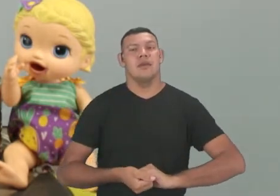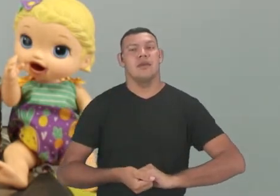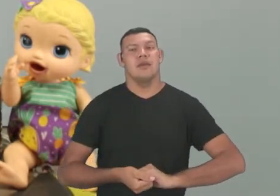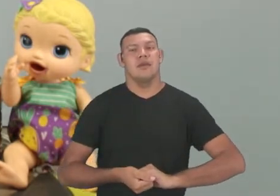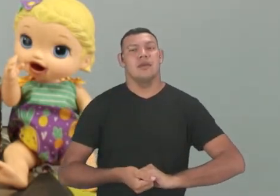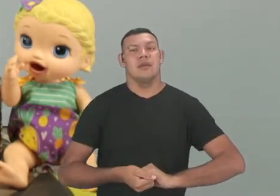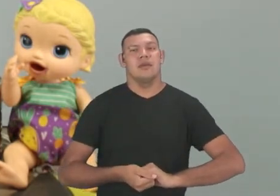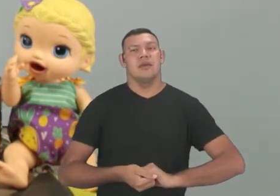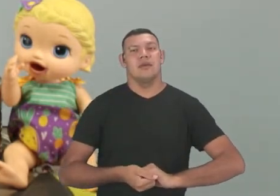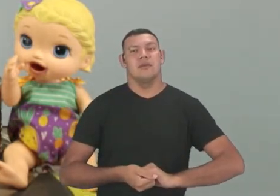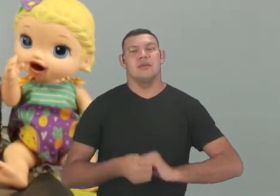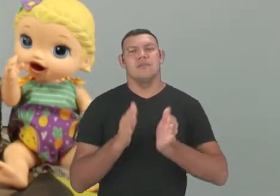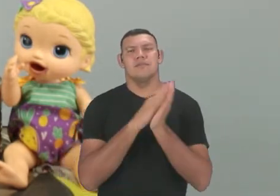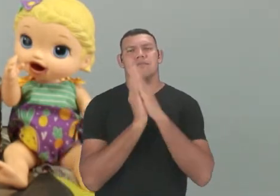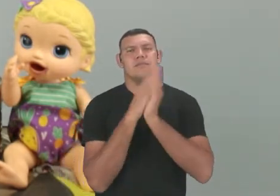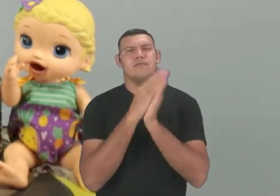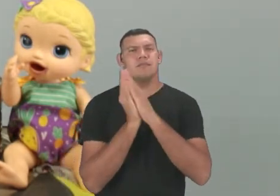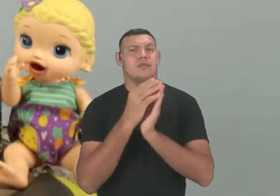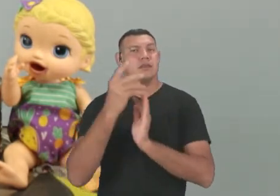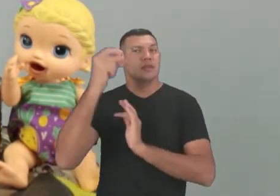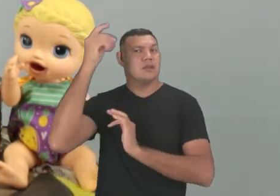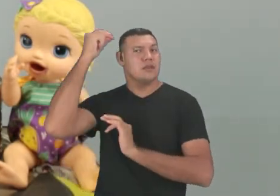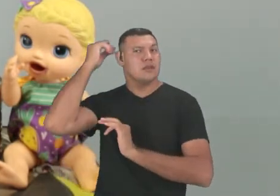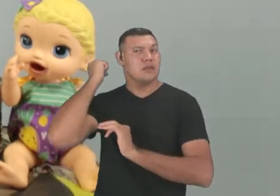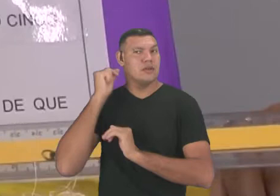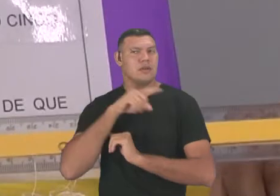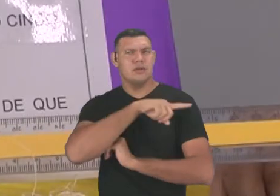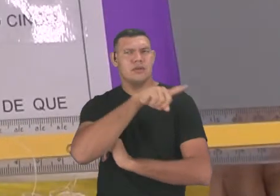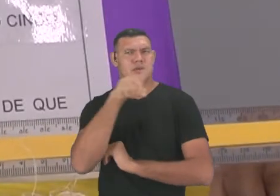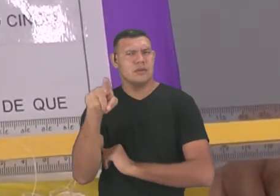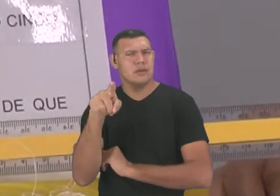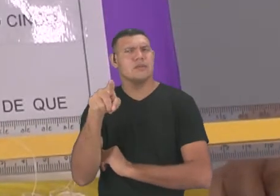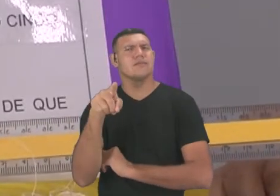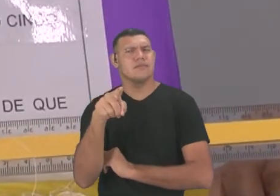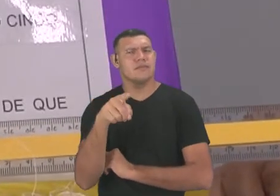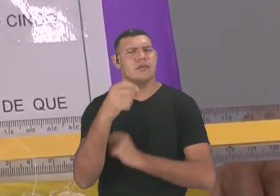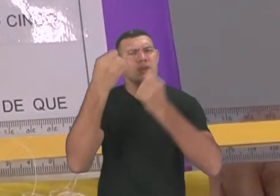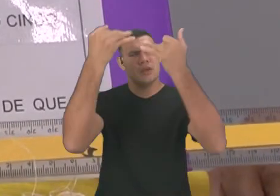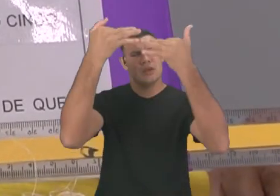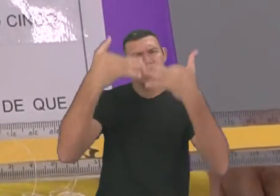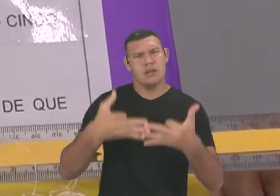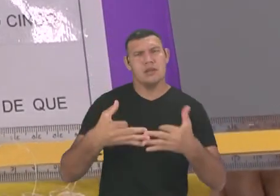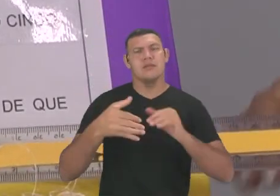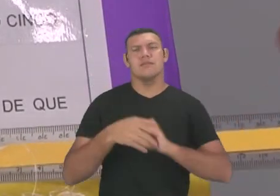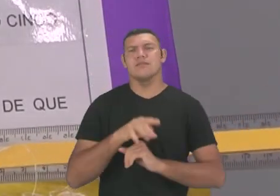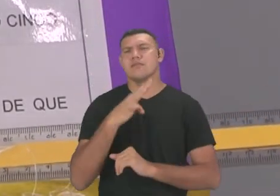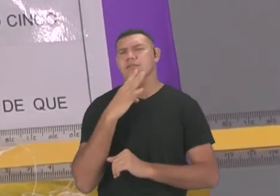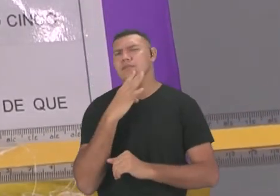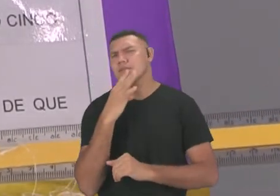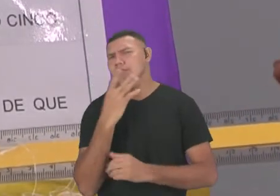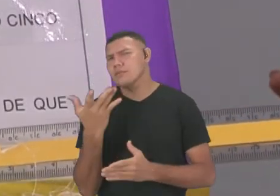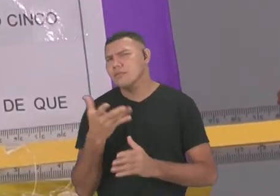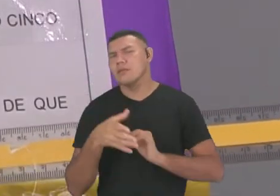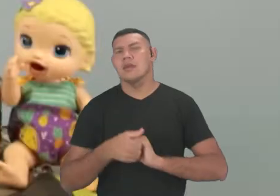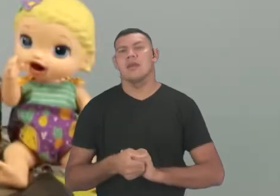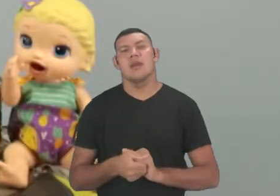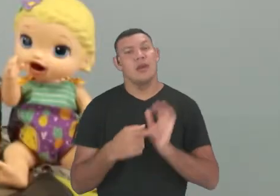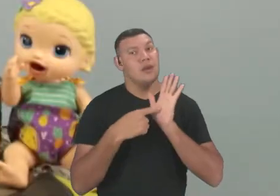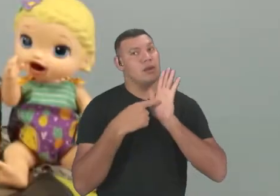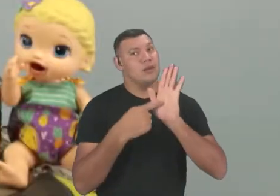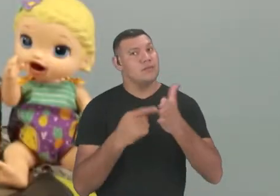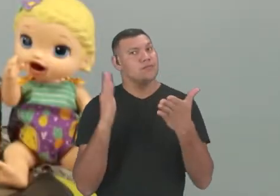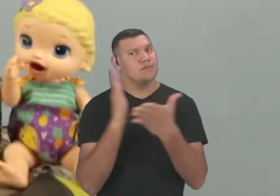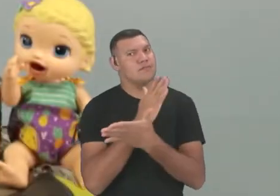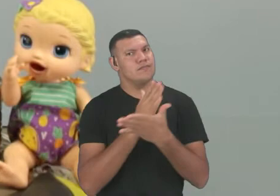Quais outros brinquedos do passado você poderia citar? Você conhece algum? Eu mostrei alguns aqui.